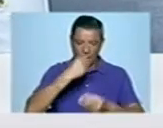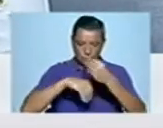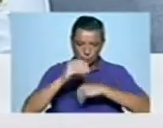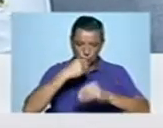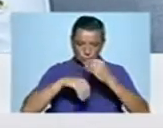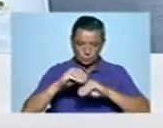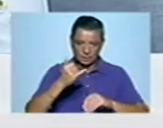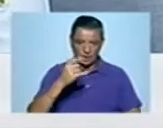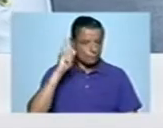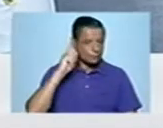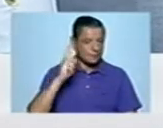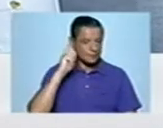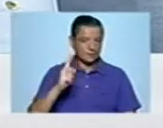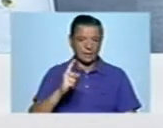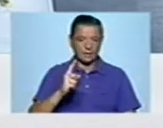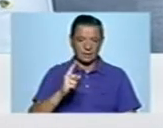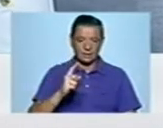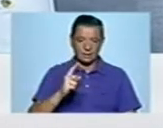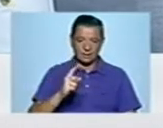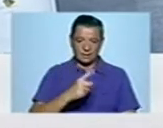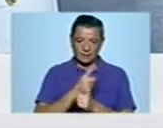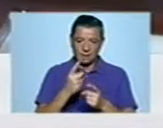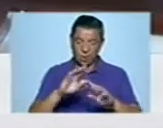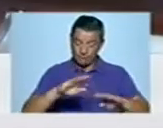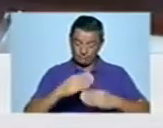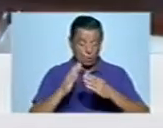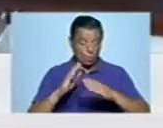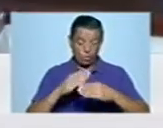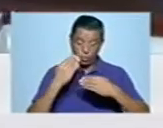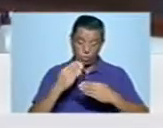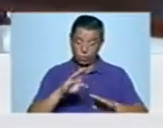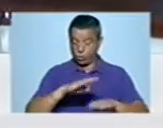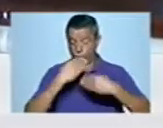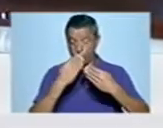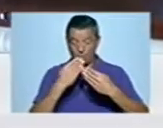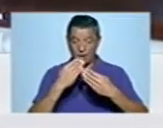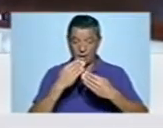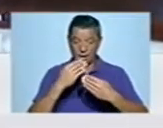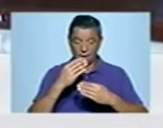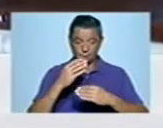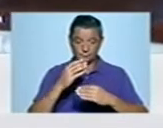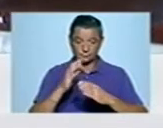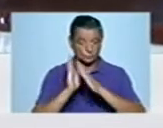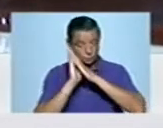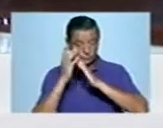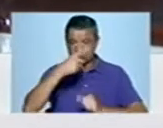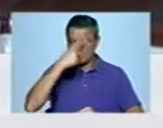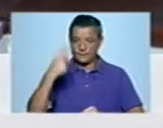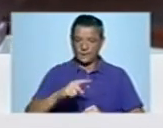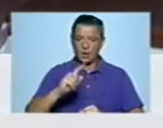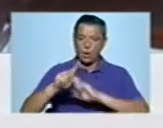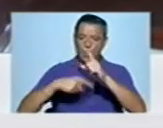Tomar, isso é fundamental, porque dormir efetivamente neste momento é difícil. Poderem usufruir da outra